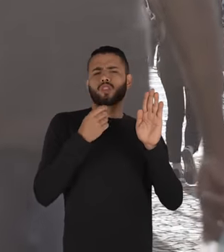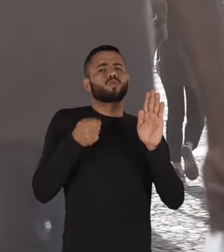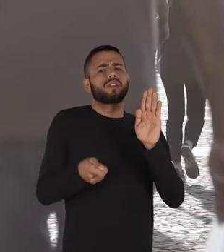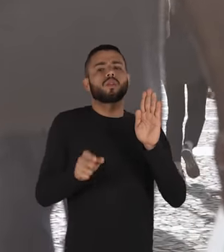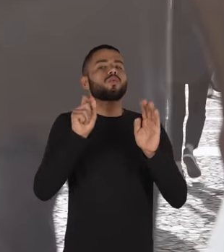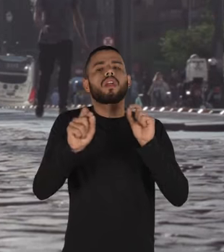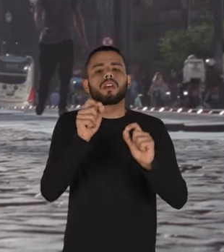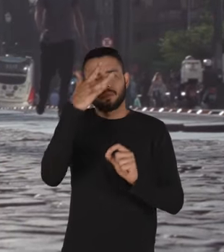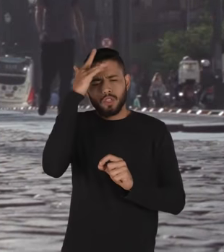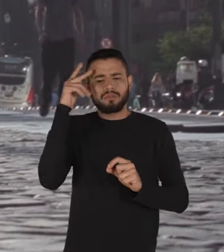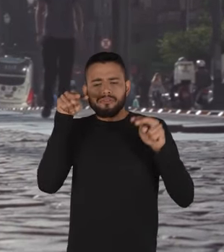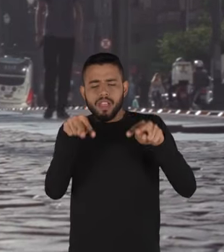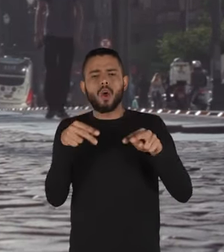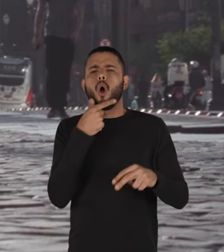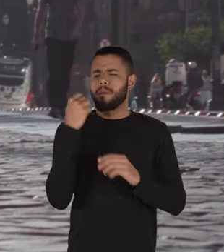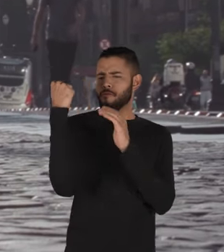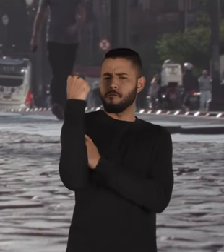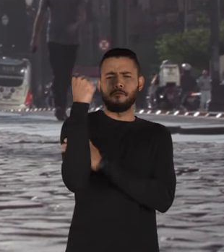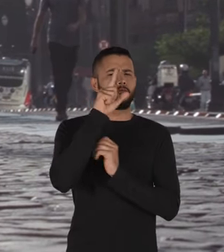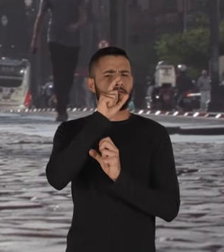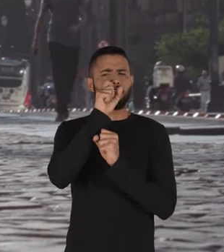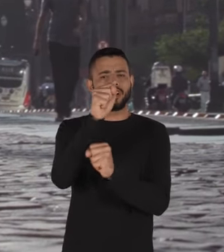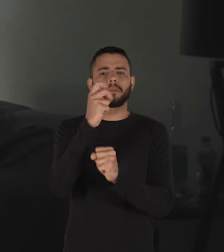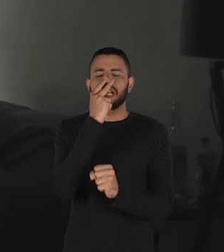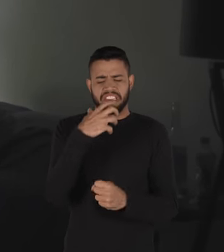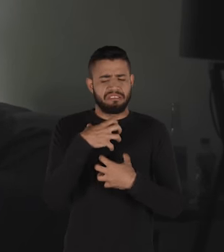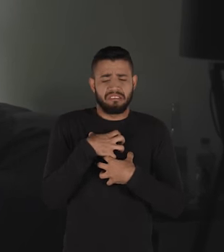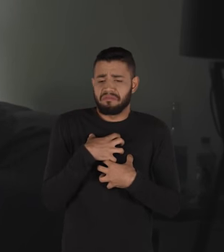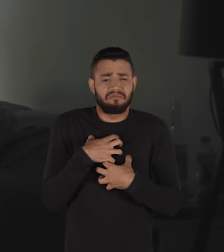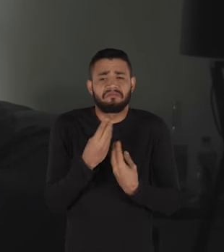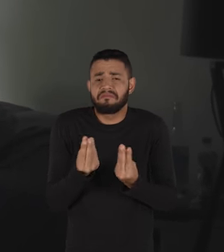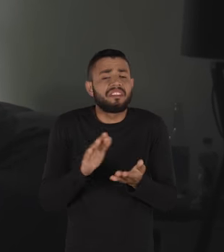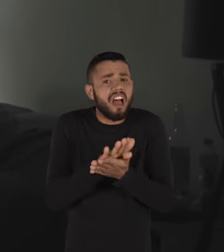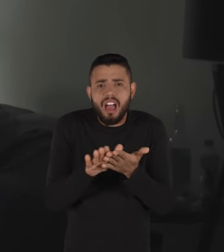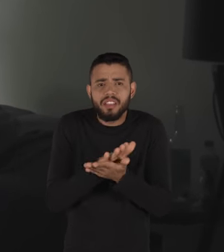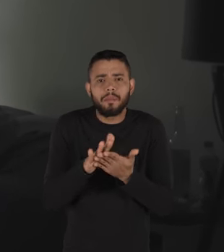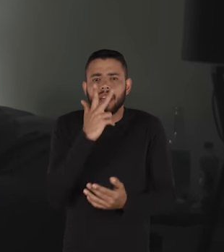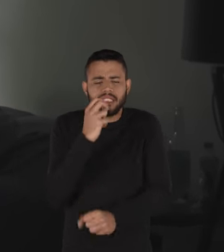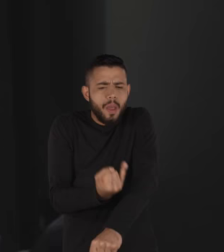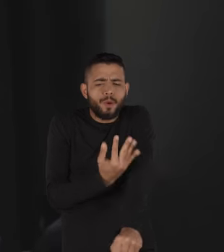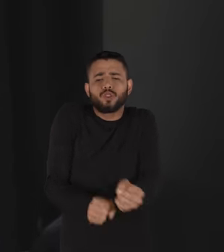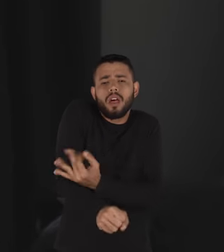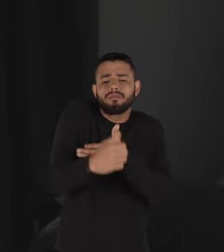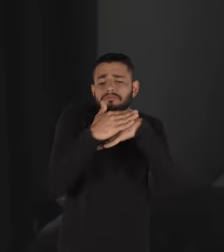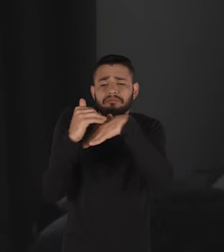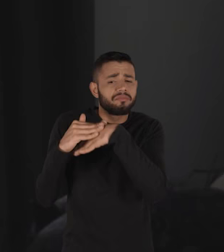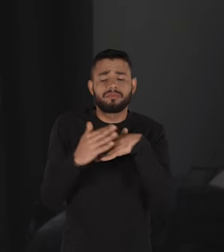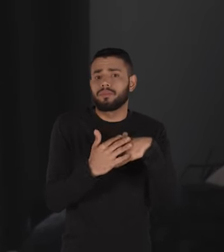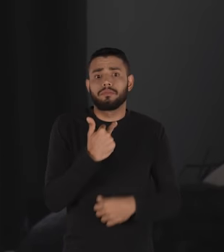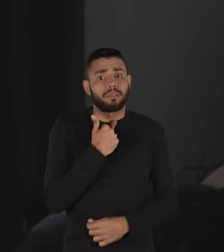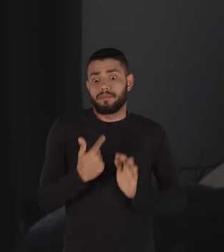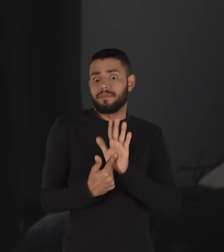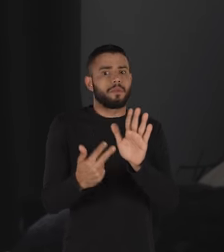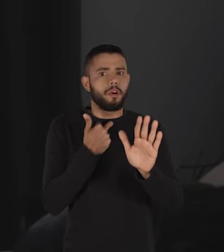masculina, que é essa imagem onde é baseada na força, na não sensibilidade. É como se a parte emocional, a parte afetiva